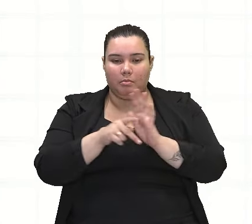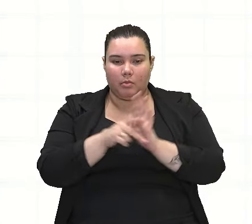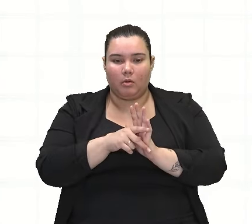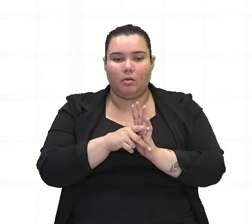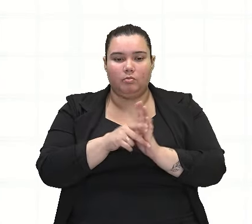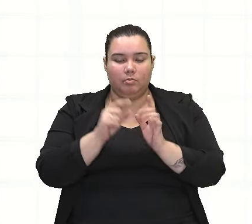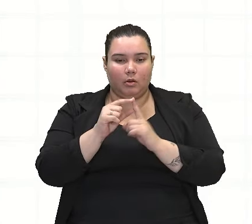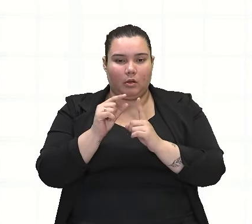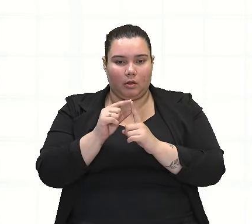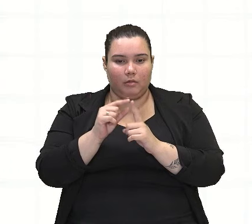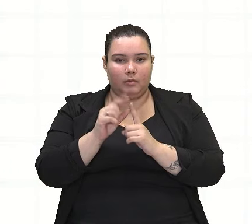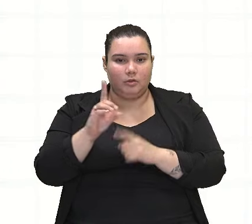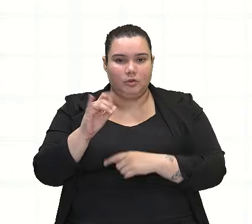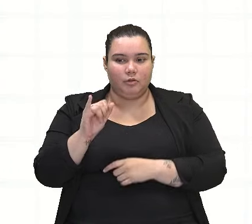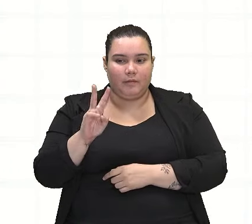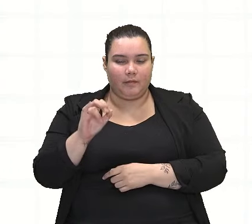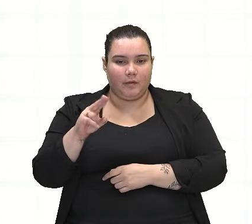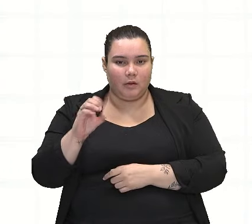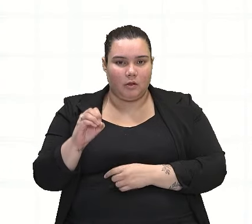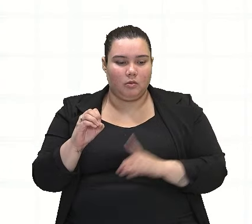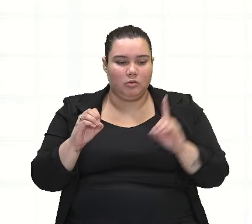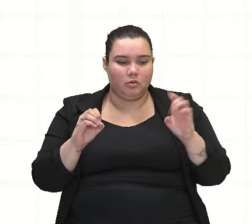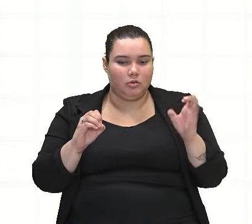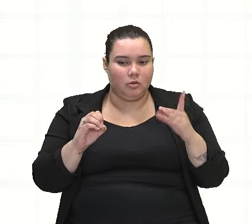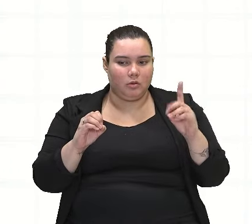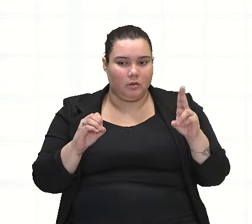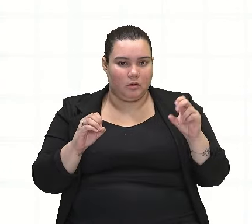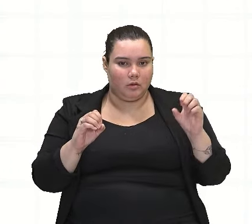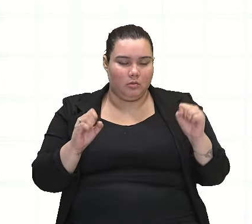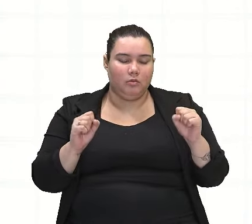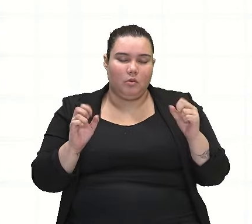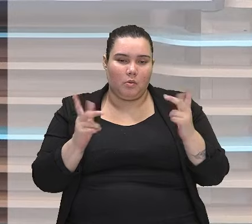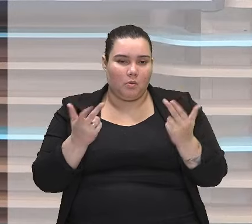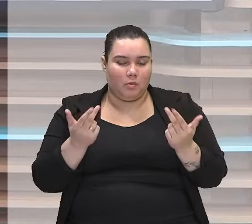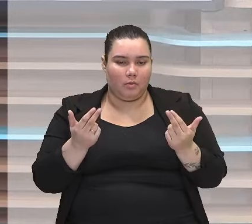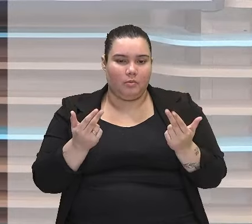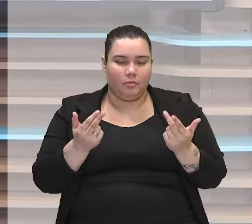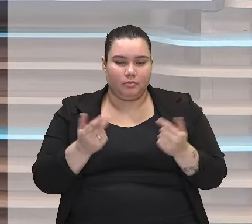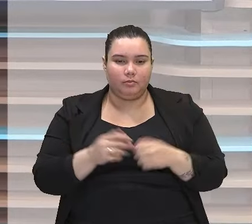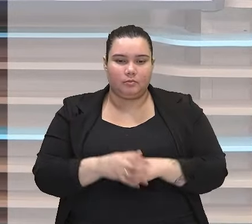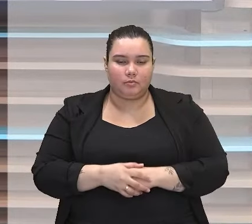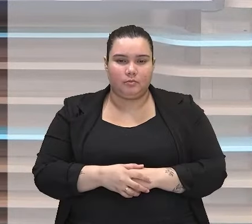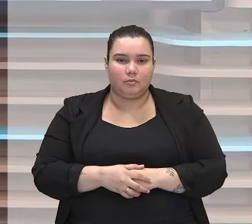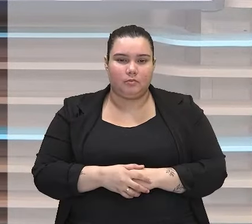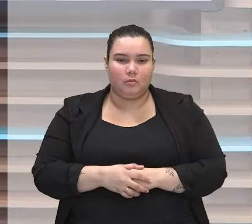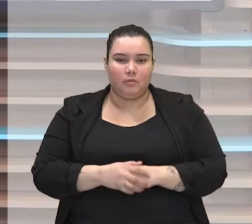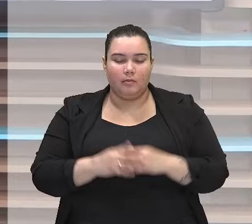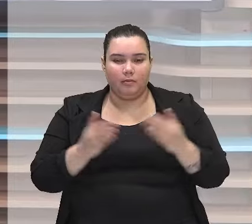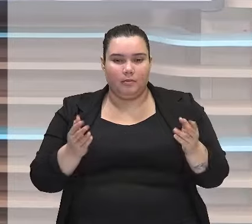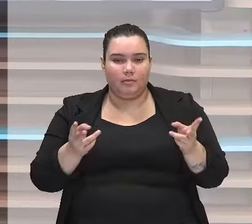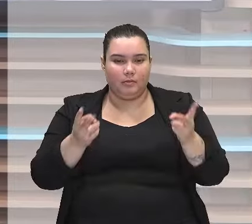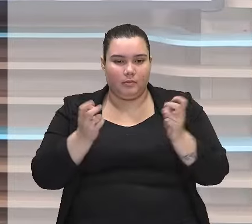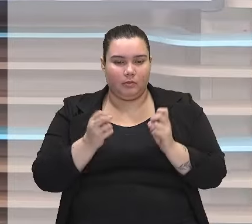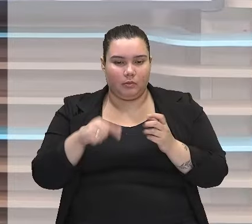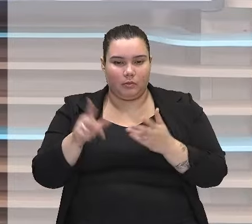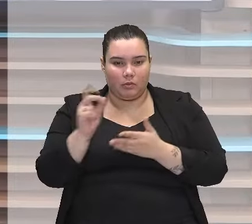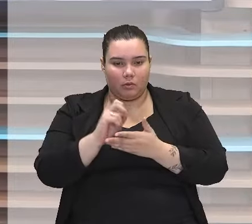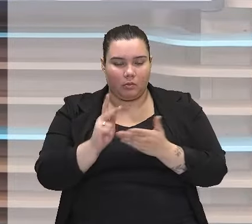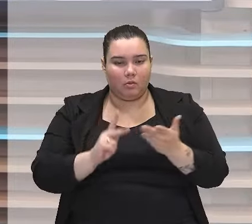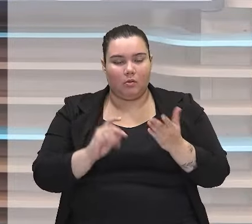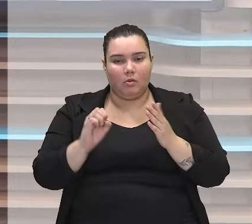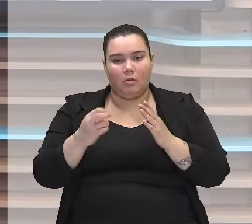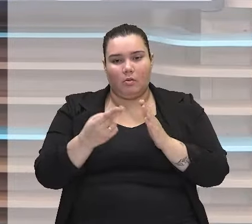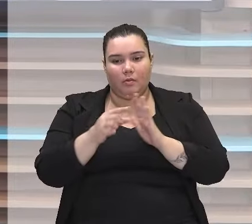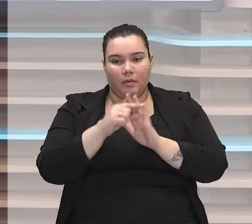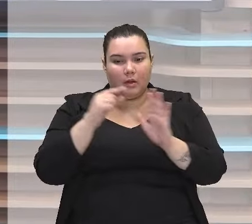palavra divino, ok? Então, percebam que aqui ocorre um pleonasmo também. E observem que, como ocorre em um poema, em um verso,